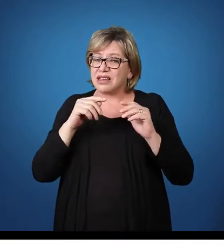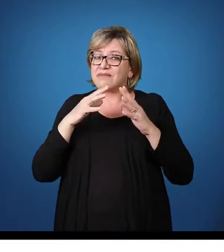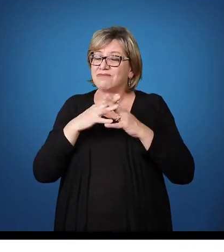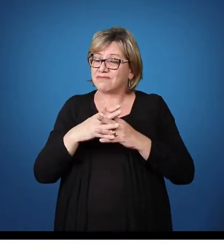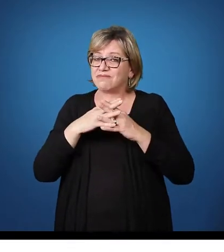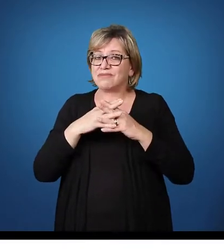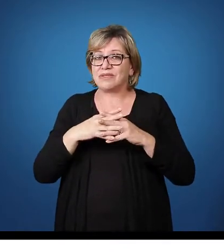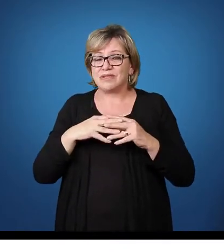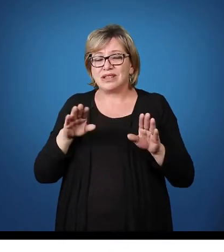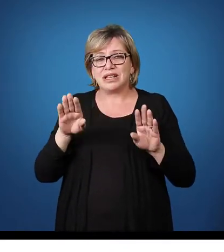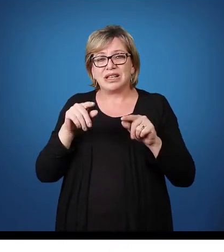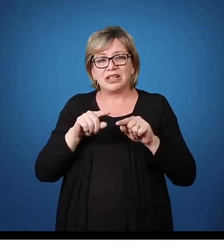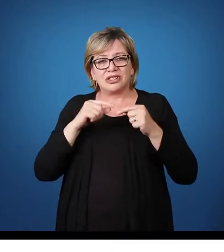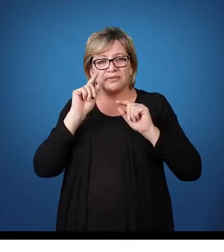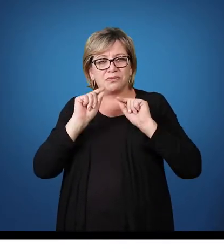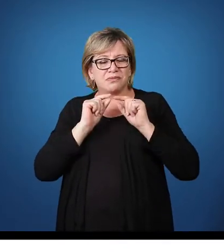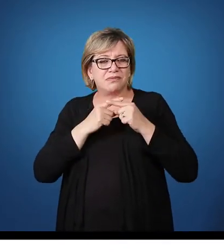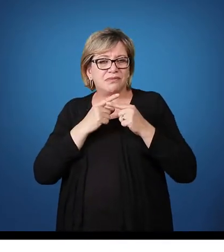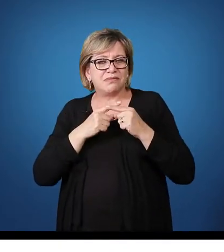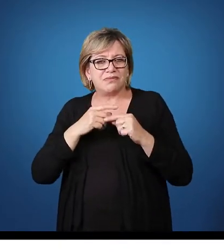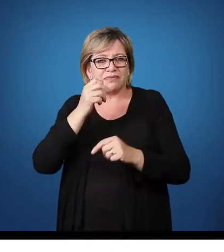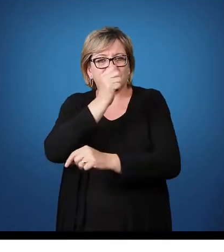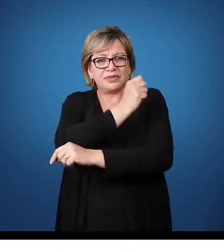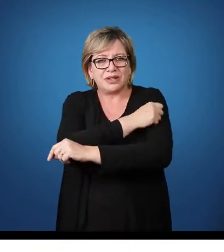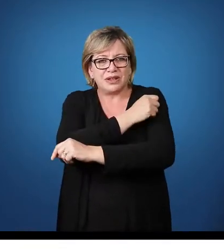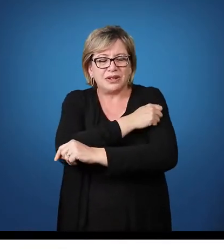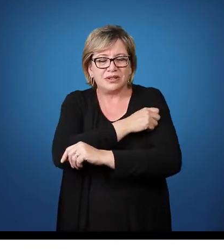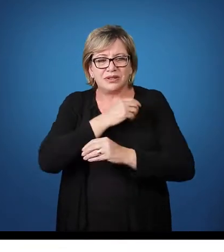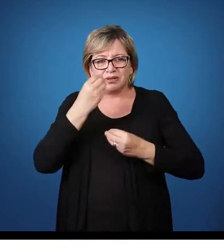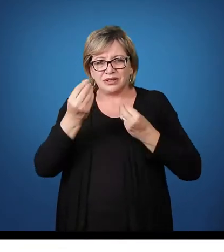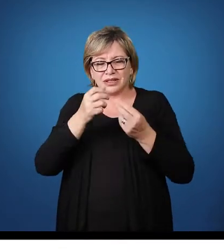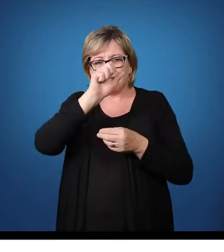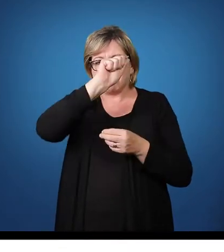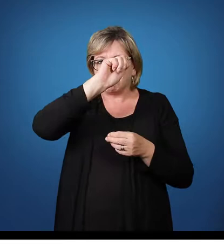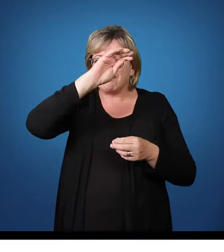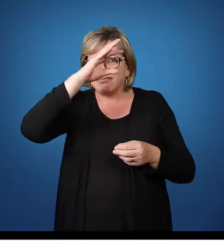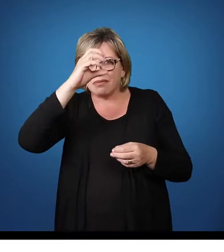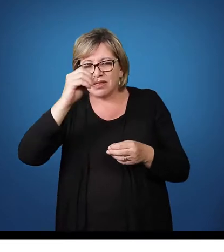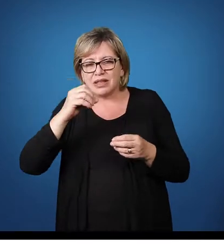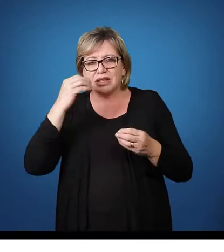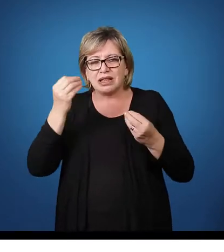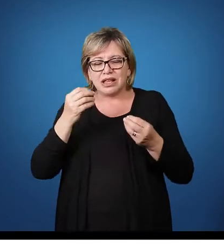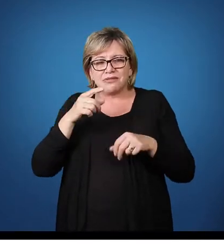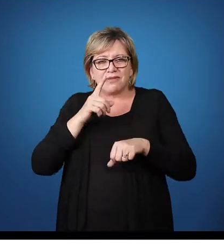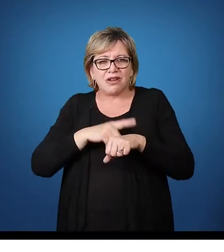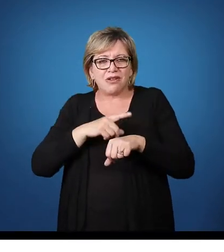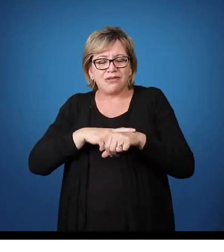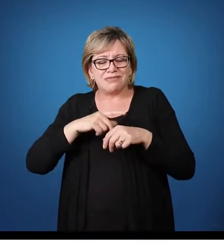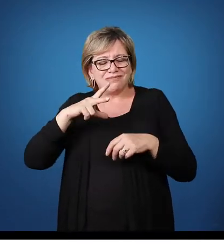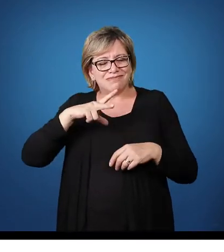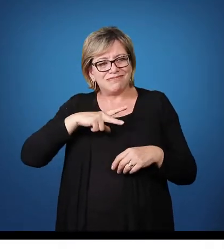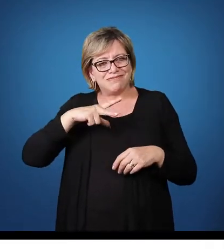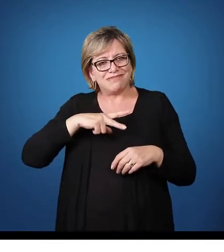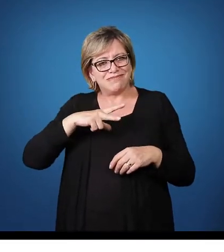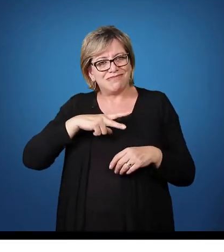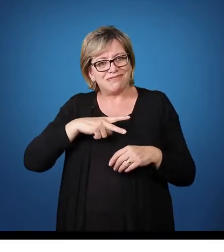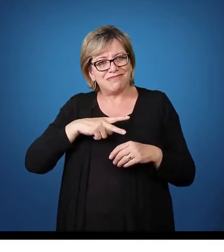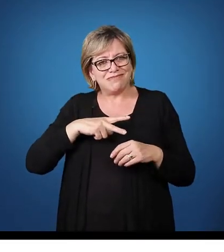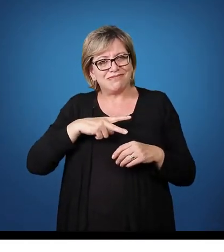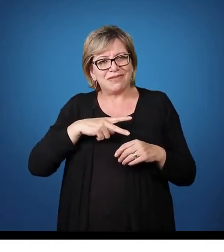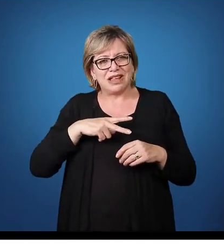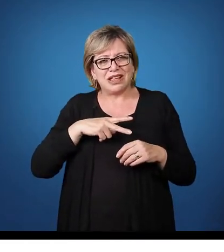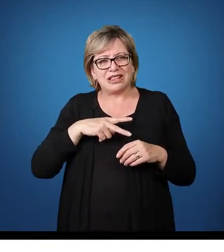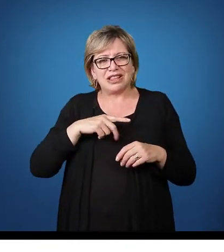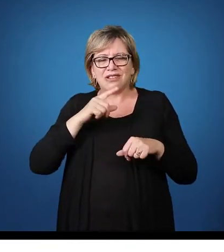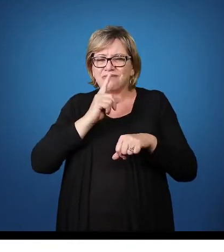complexo e delicado, já que o aluno que está nesse processo, ele está num momento particular. É o momento que o aluno